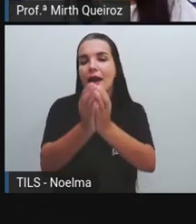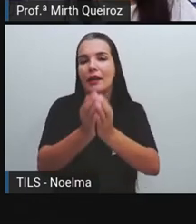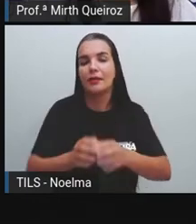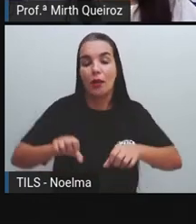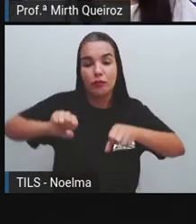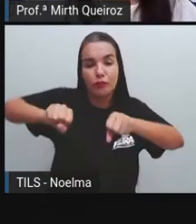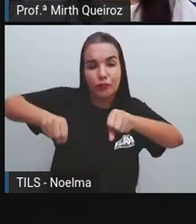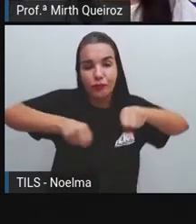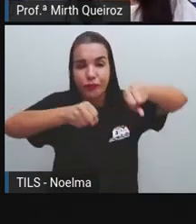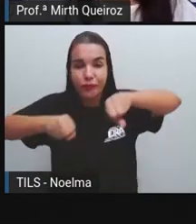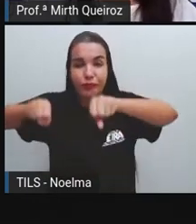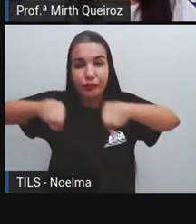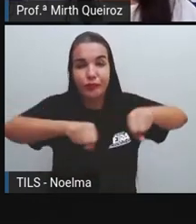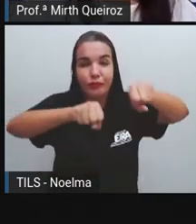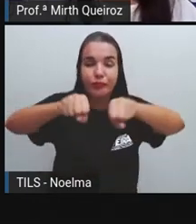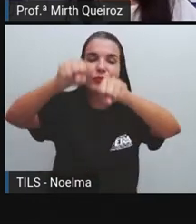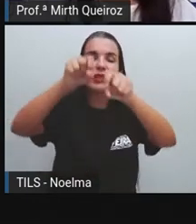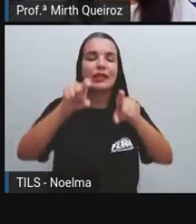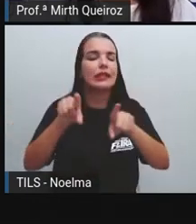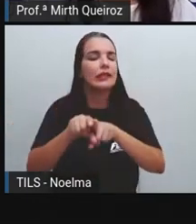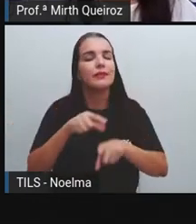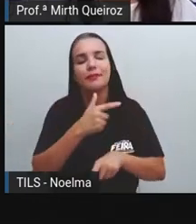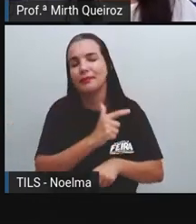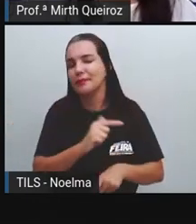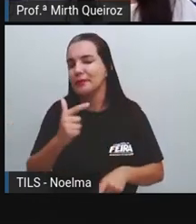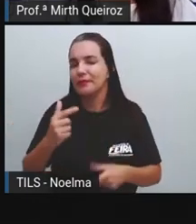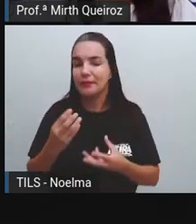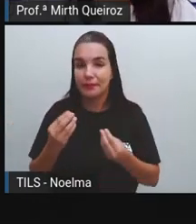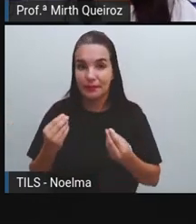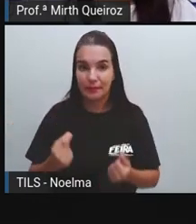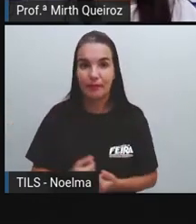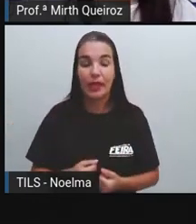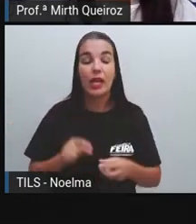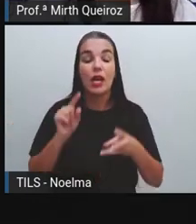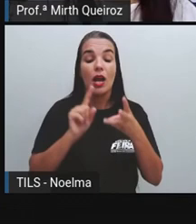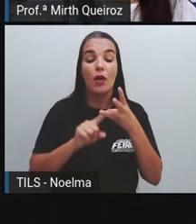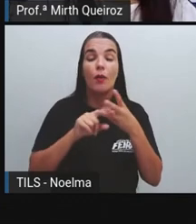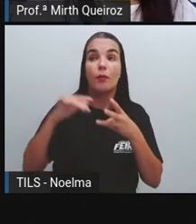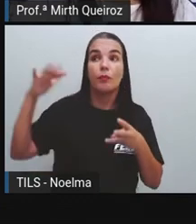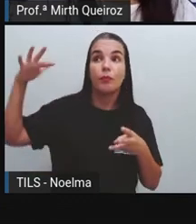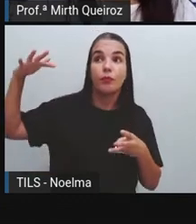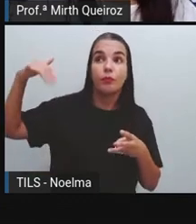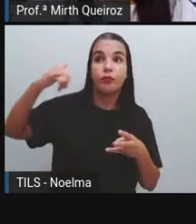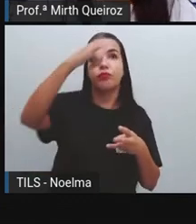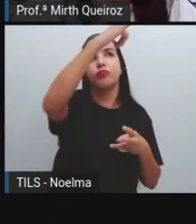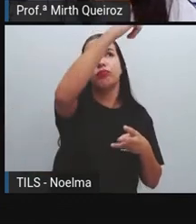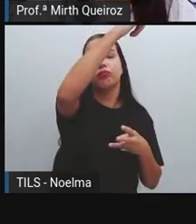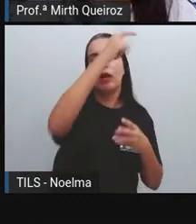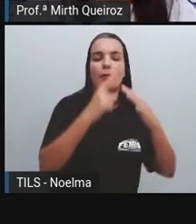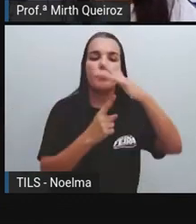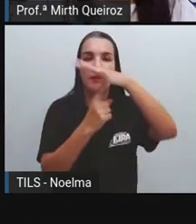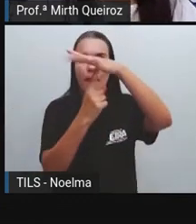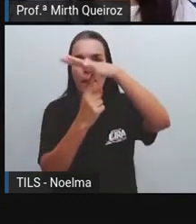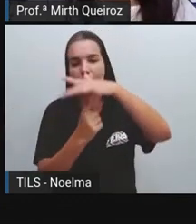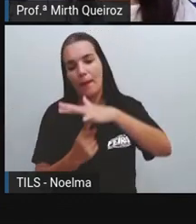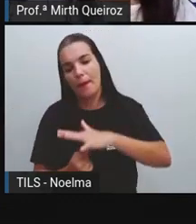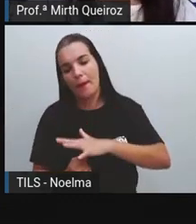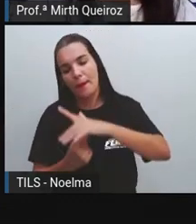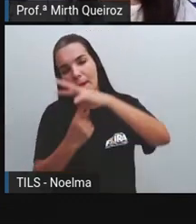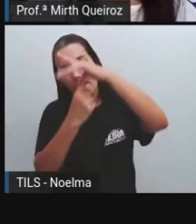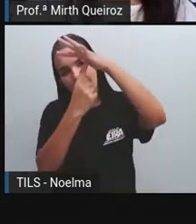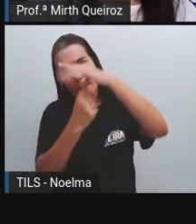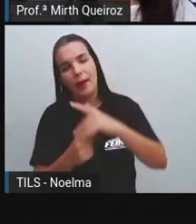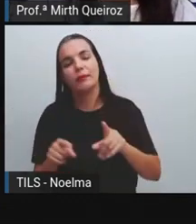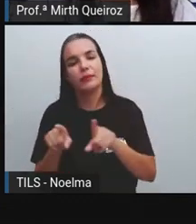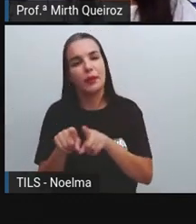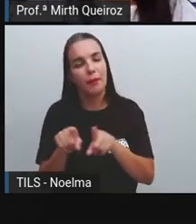-skis, lanchas, entre outros. E os aéreos, que é o caso do avião, helicópteros dirigíveis, como a gente viu, é